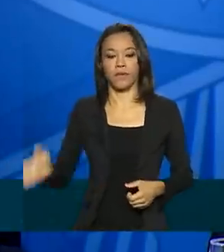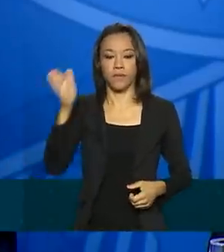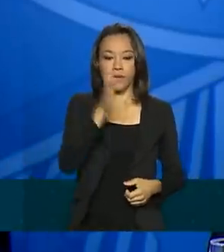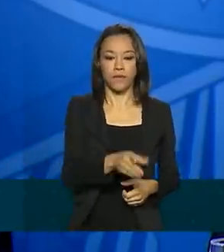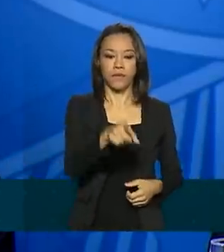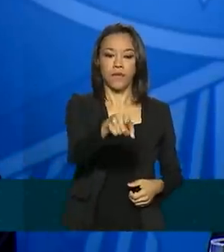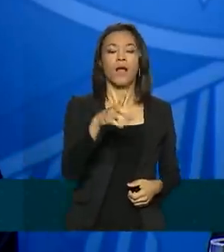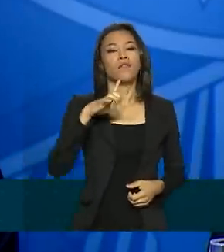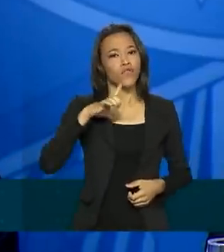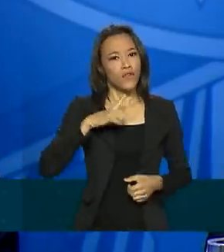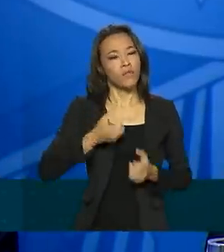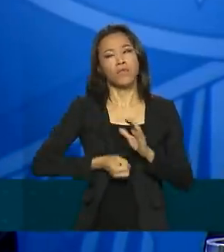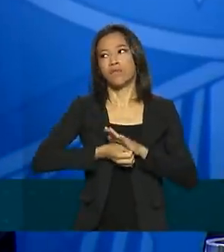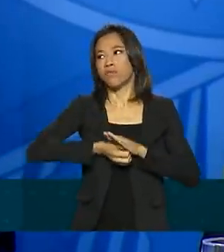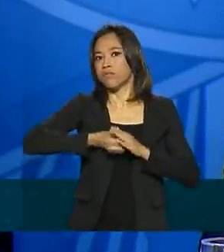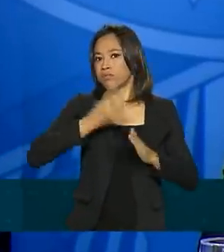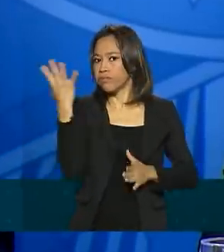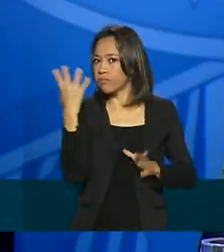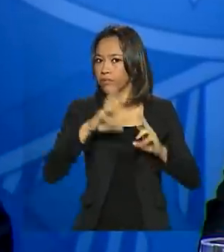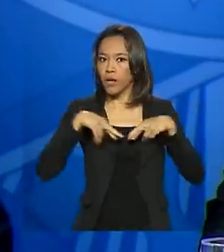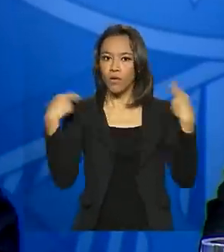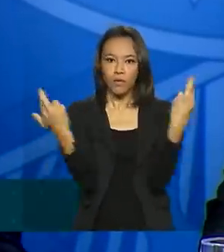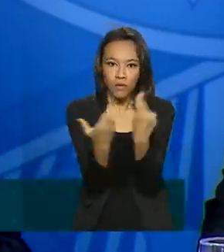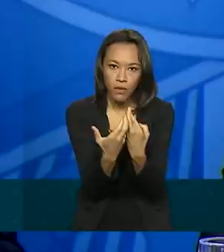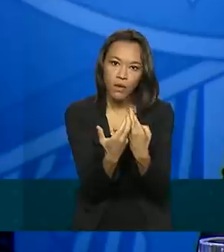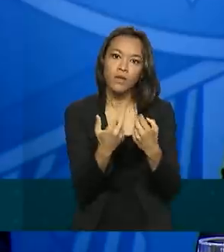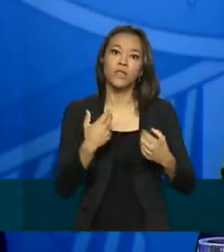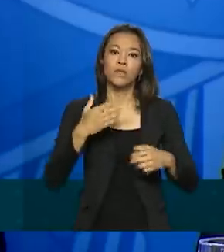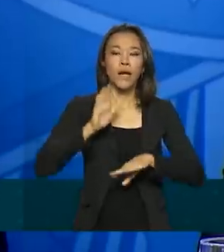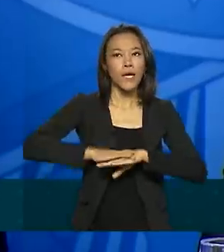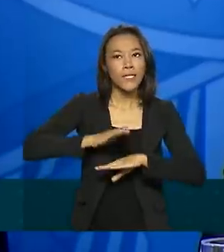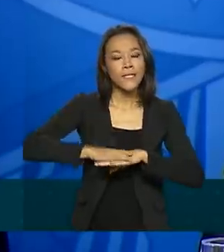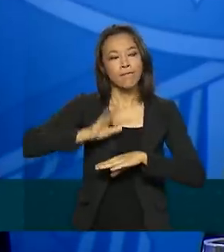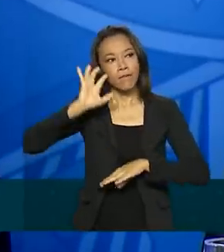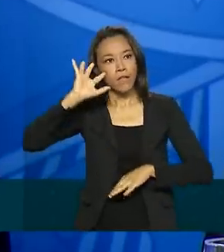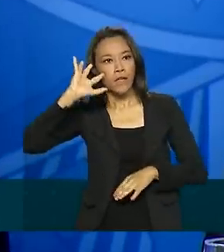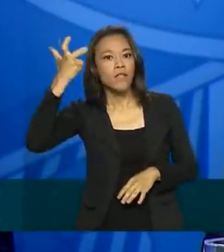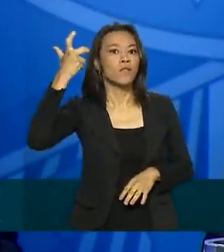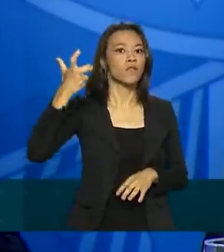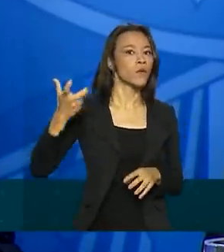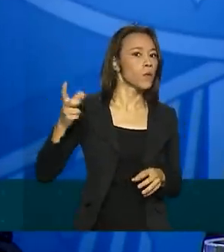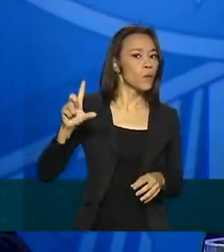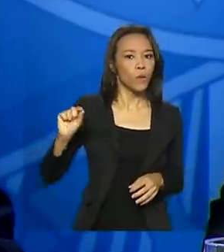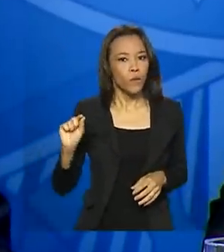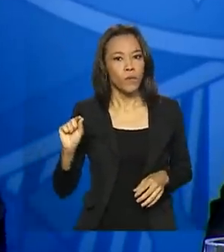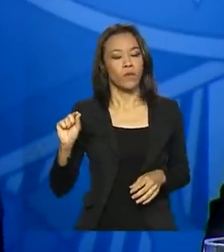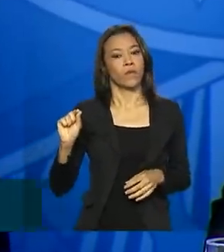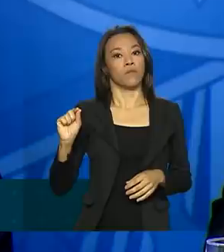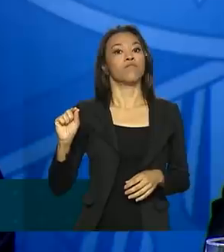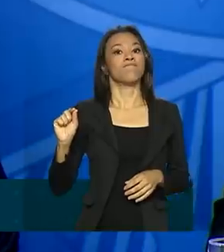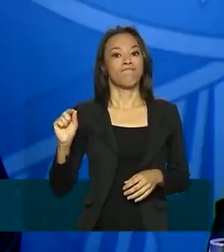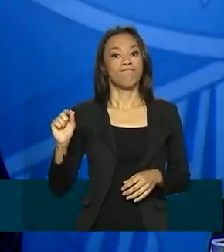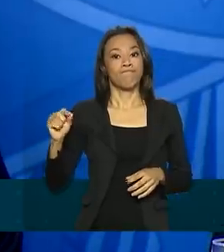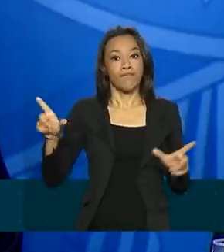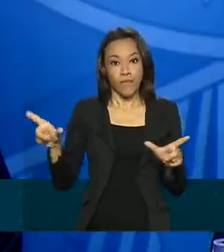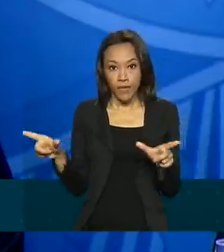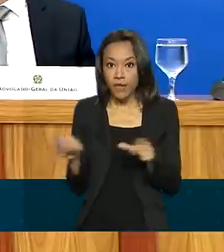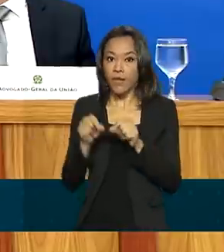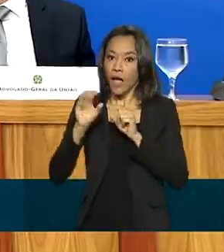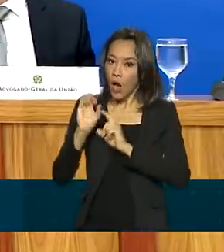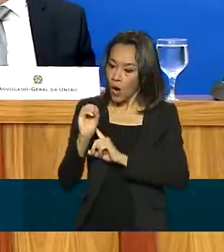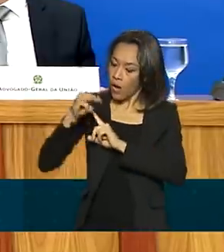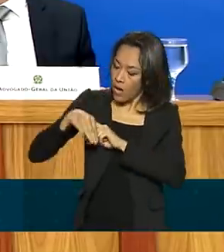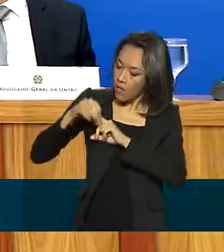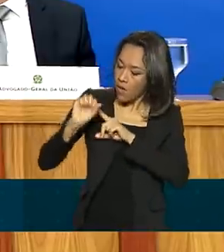diversas vezes para buscar uma tomada adequada de decisão. A própria Organização Mundial de Saúde,